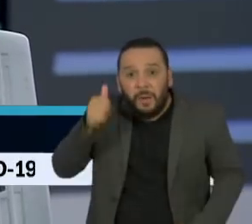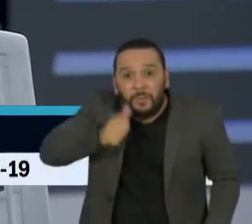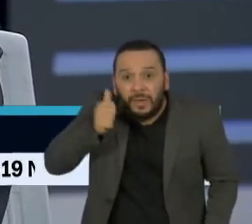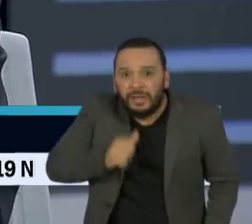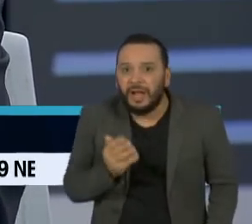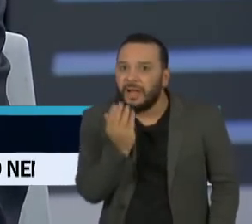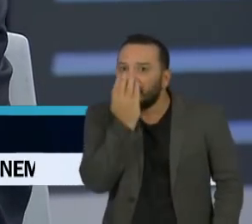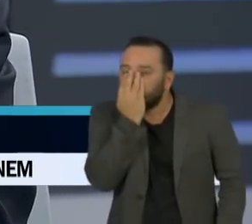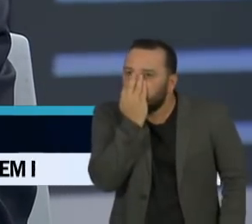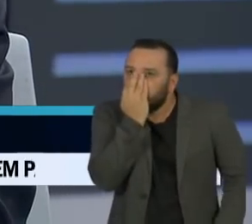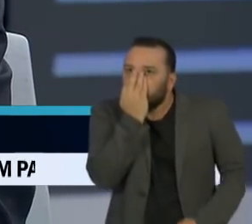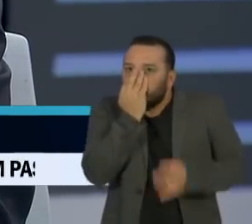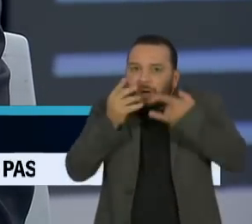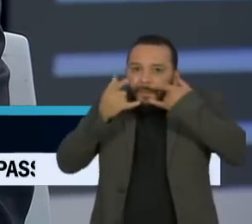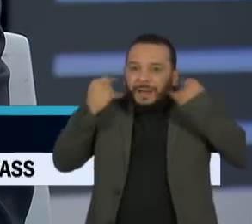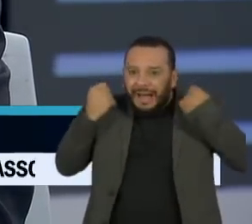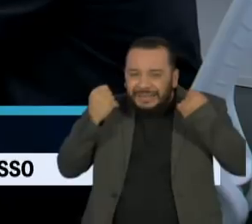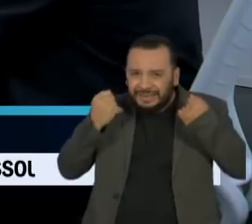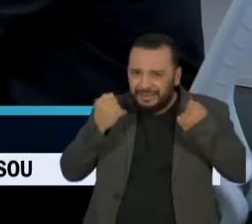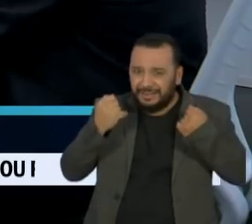não protege de forma eficiente,